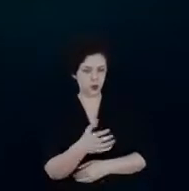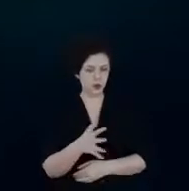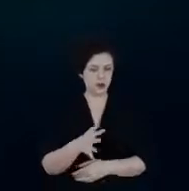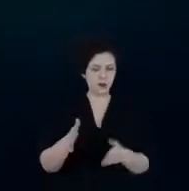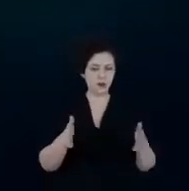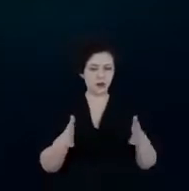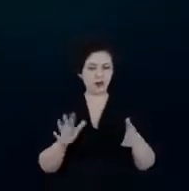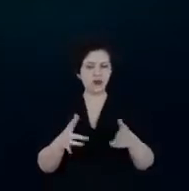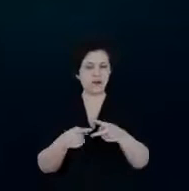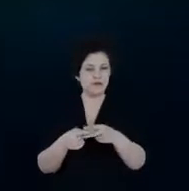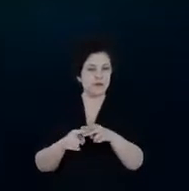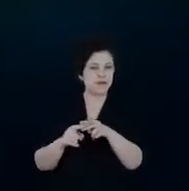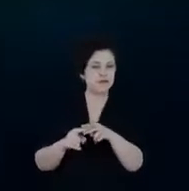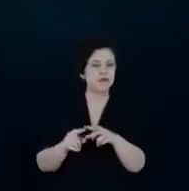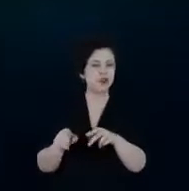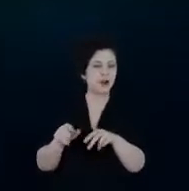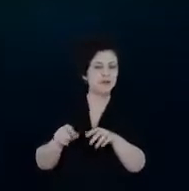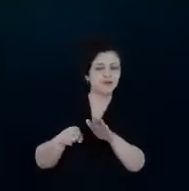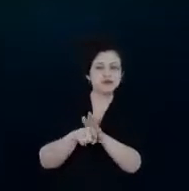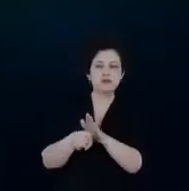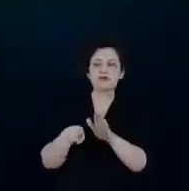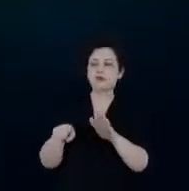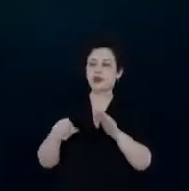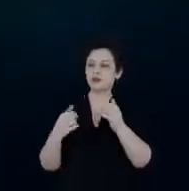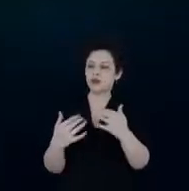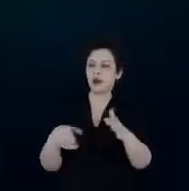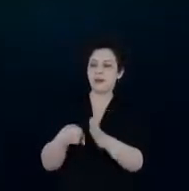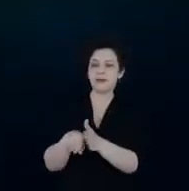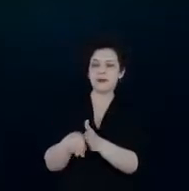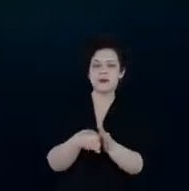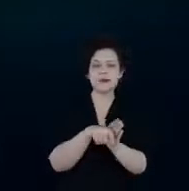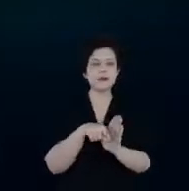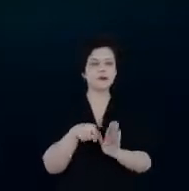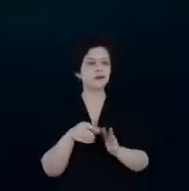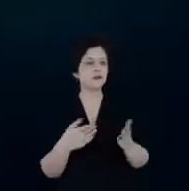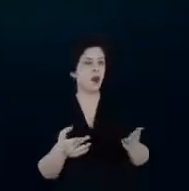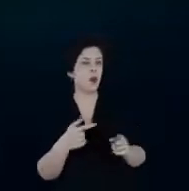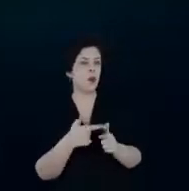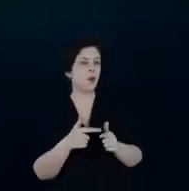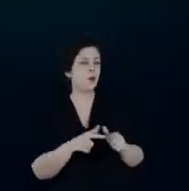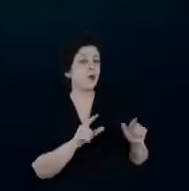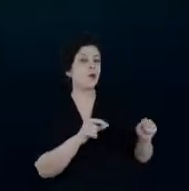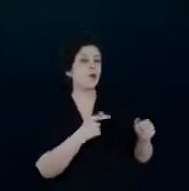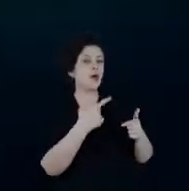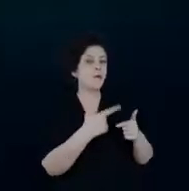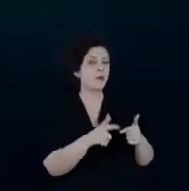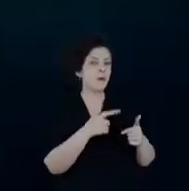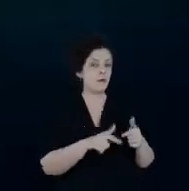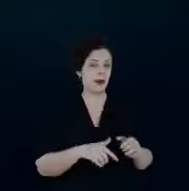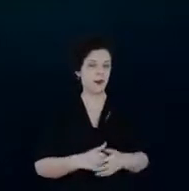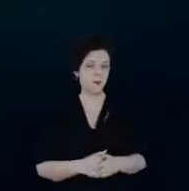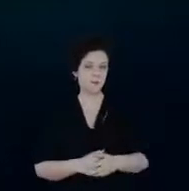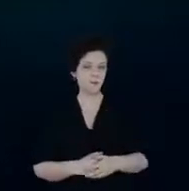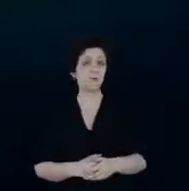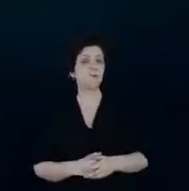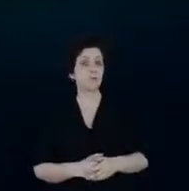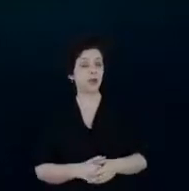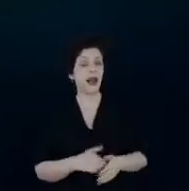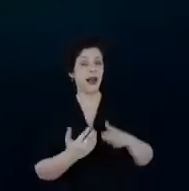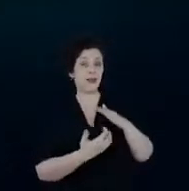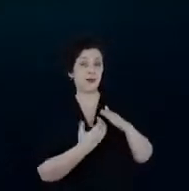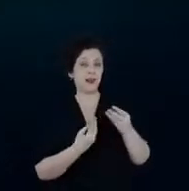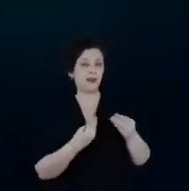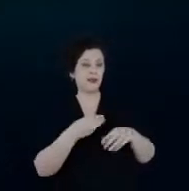consulta pública sobre esse projeto. Então, qual que era o problema? Qual que problema que a gente tem? A distribuidora não tem um